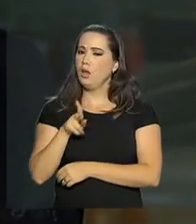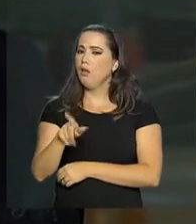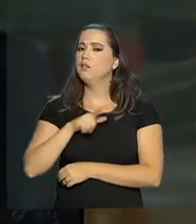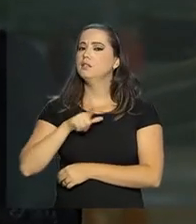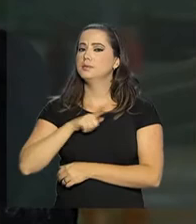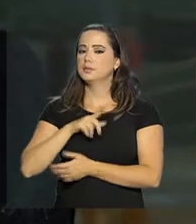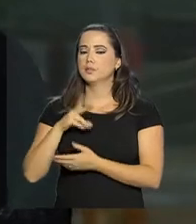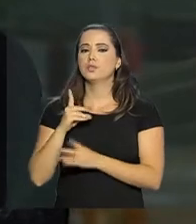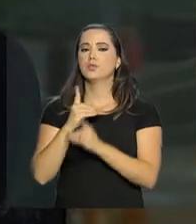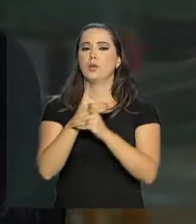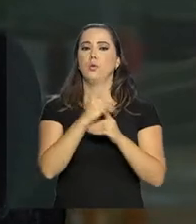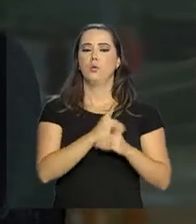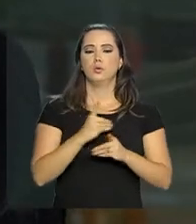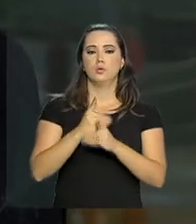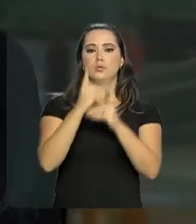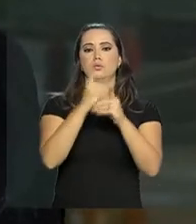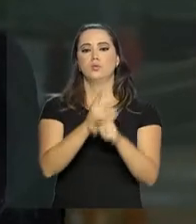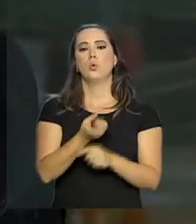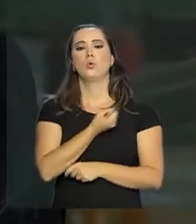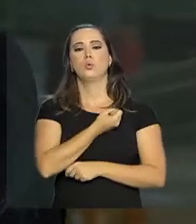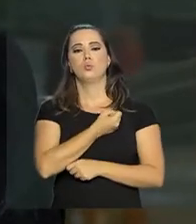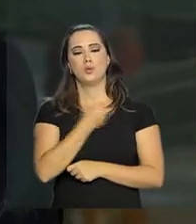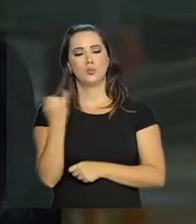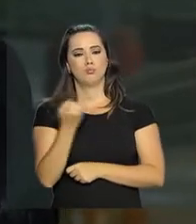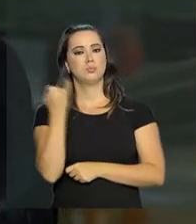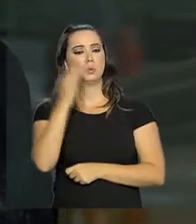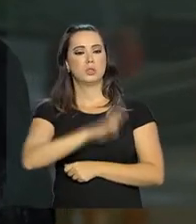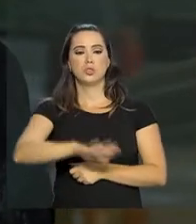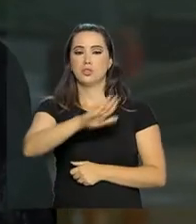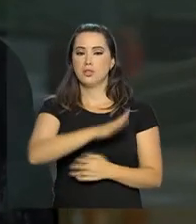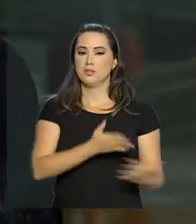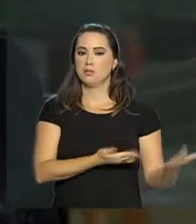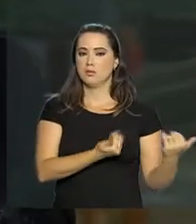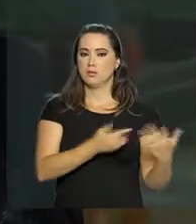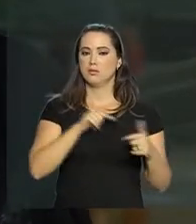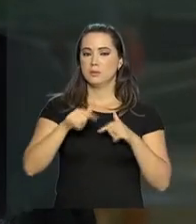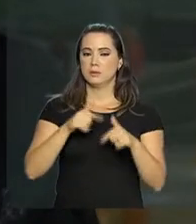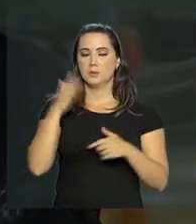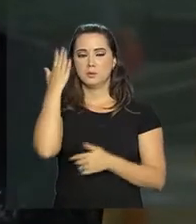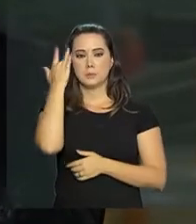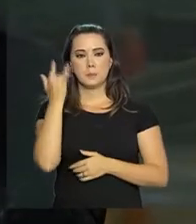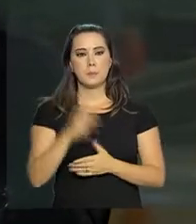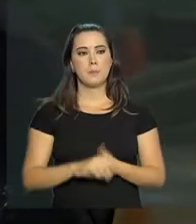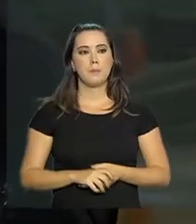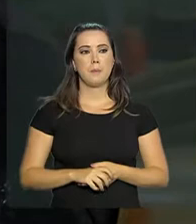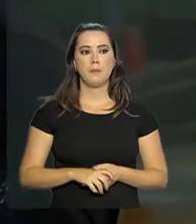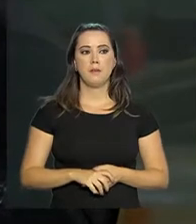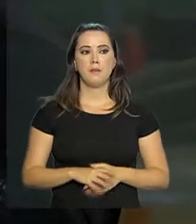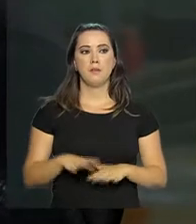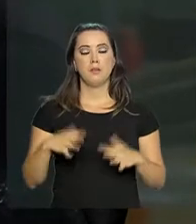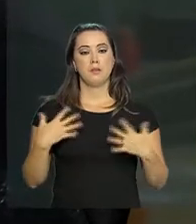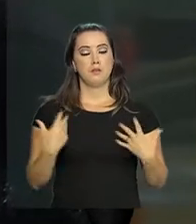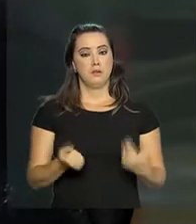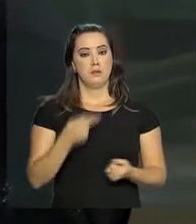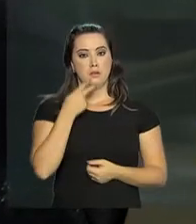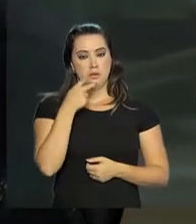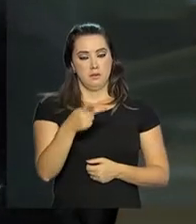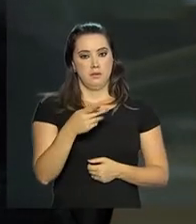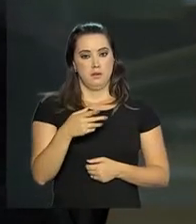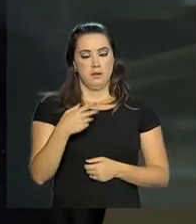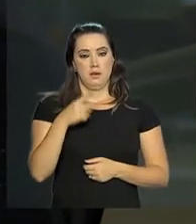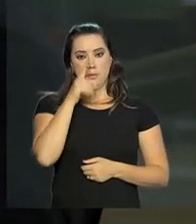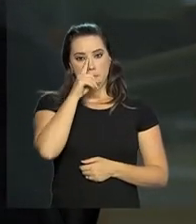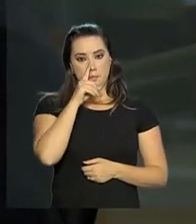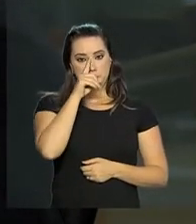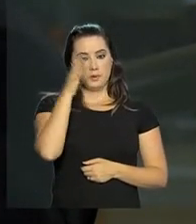dúvidas de que a gente vai encontrar um considerável número de crianças e adolescentes nessa atividade amanhã. Antônio, vamos falar então sobre os riscos que essas